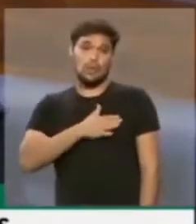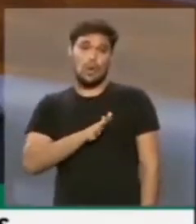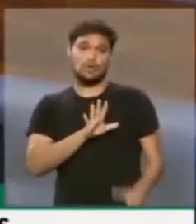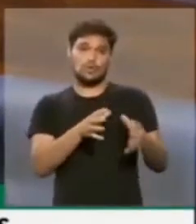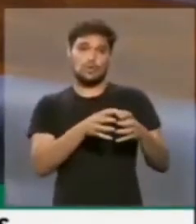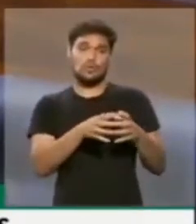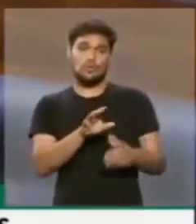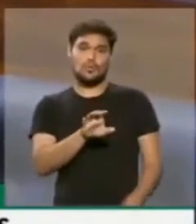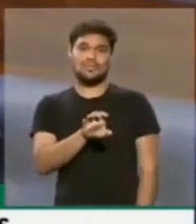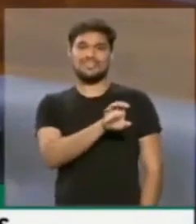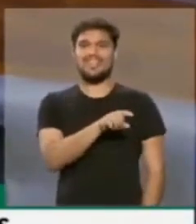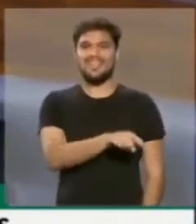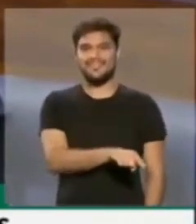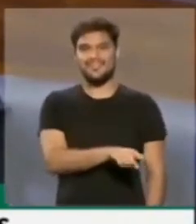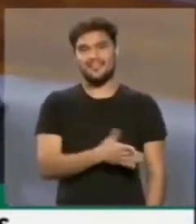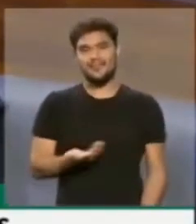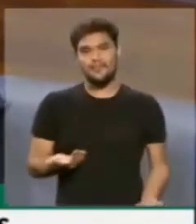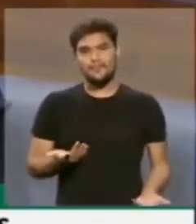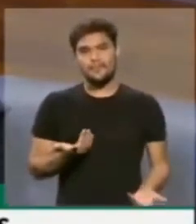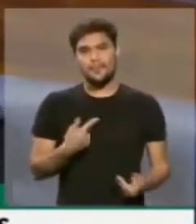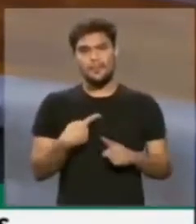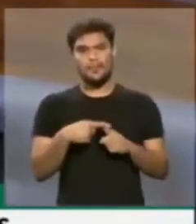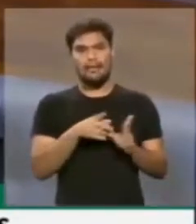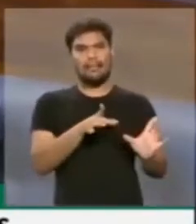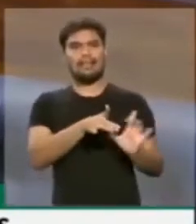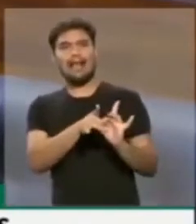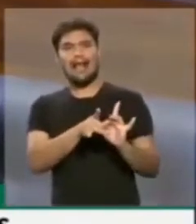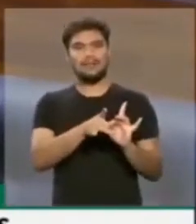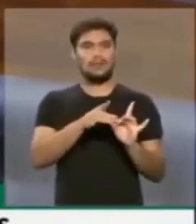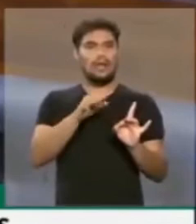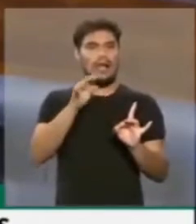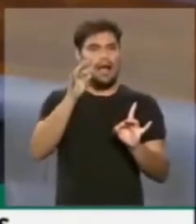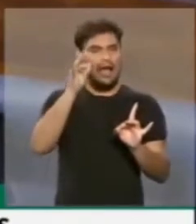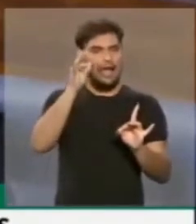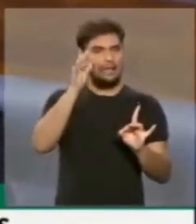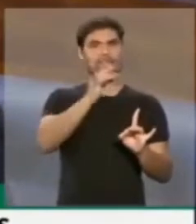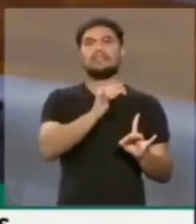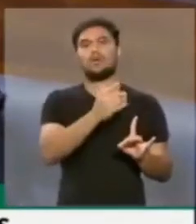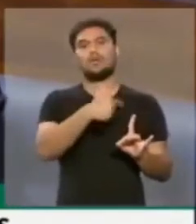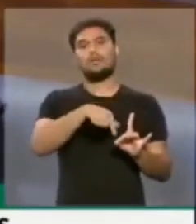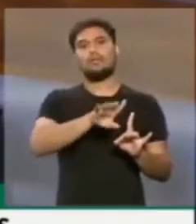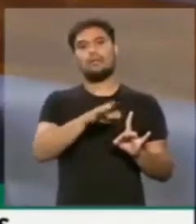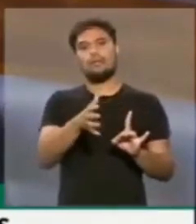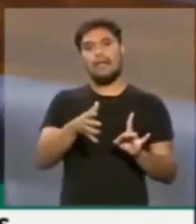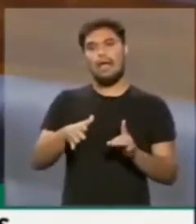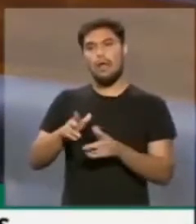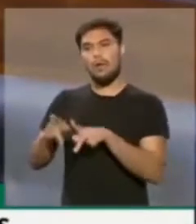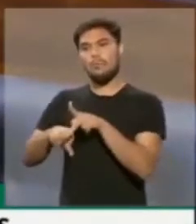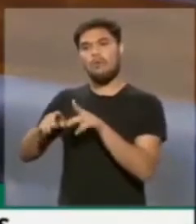isso. A esquerda, em nome da sua ideologia, quer ver o povo na lama e o Brasil no esgoto. Obrigado.